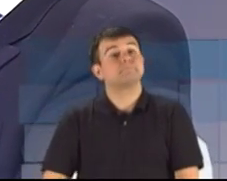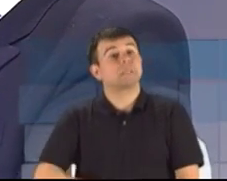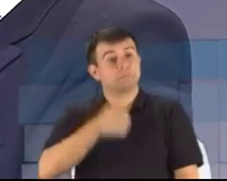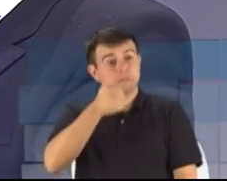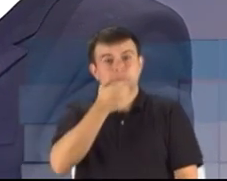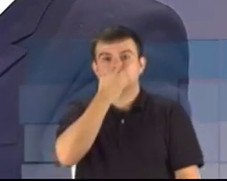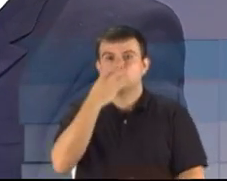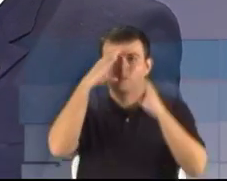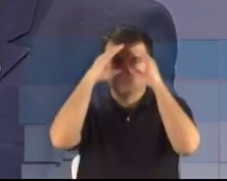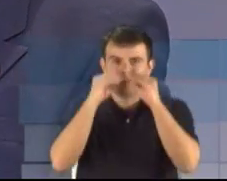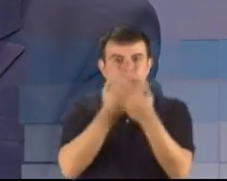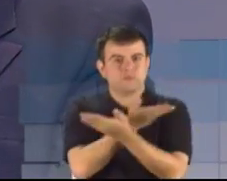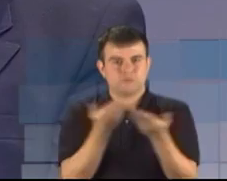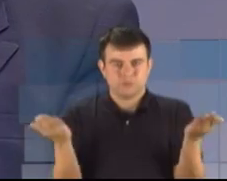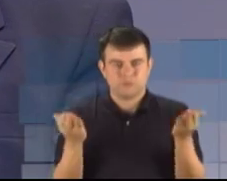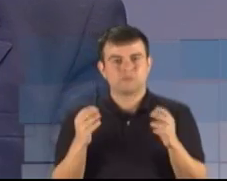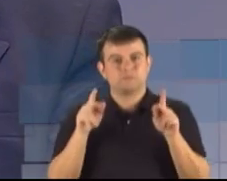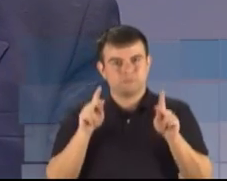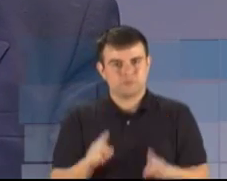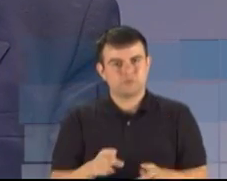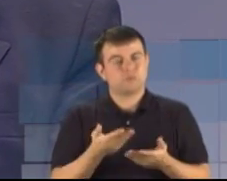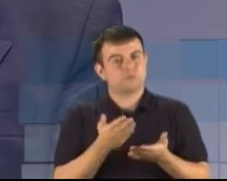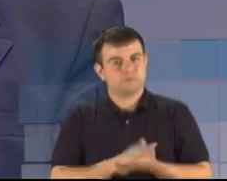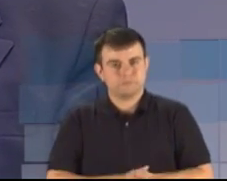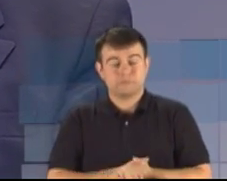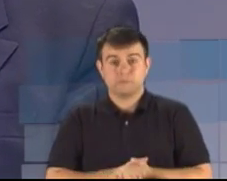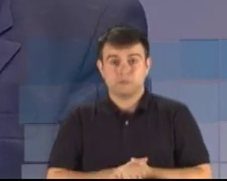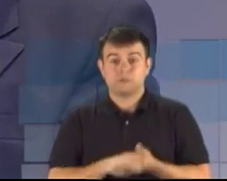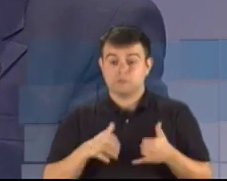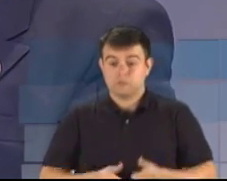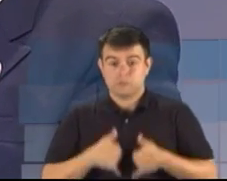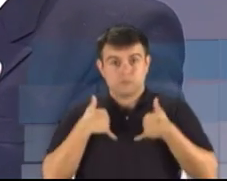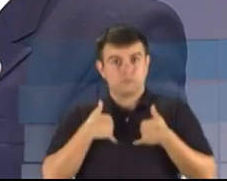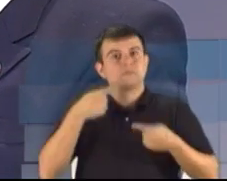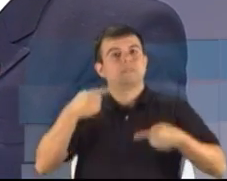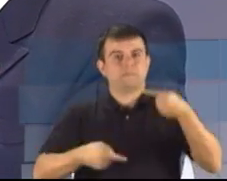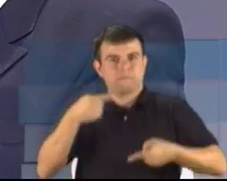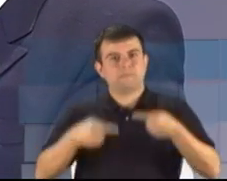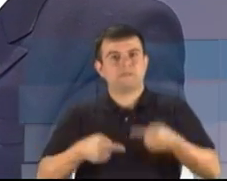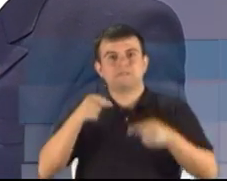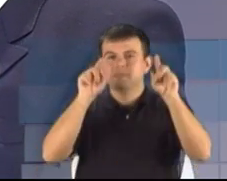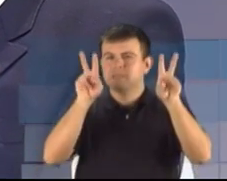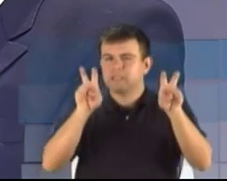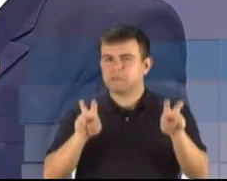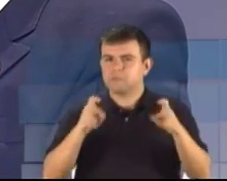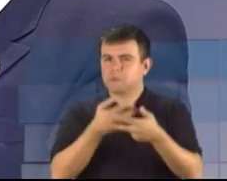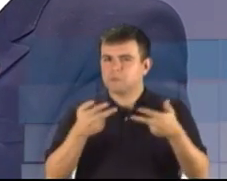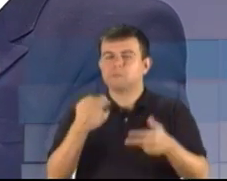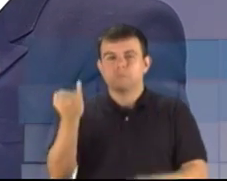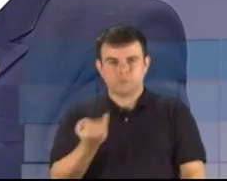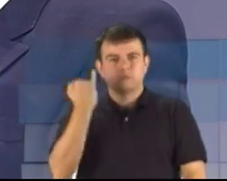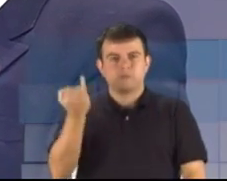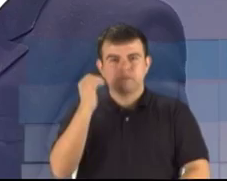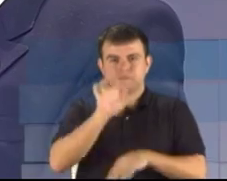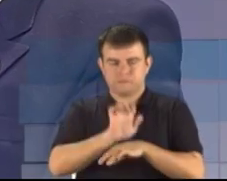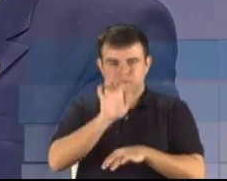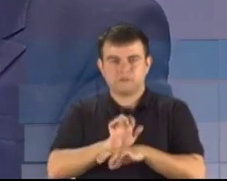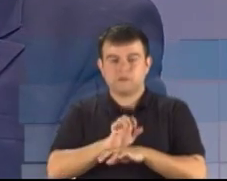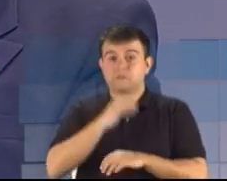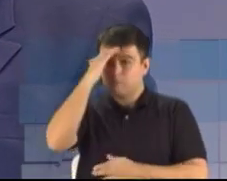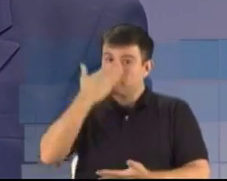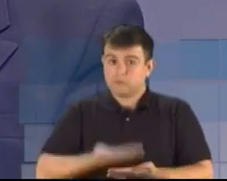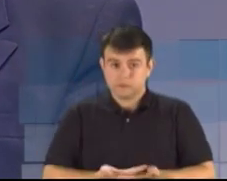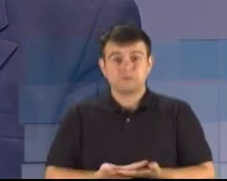boa noite a todos os candidatos. Sempre é uma honra poder estar debatendo temas importantes para o nosso Estado, acreditando que nós